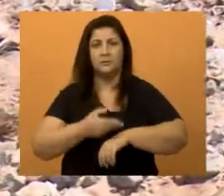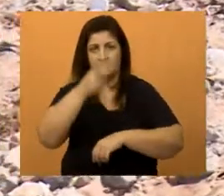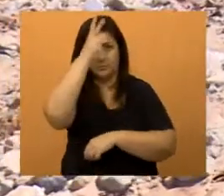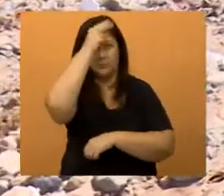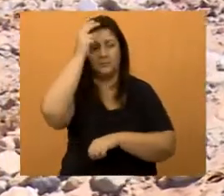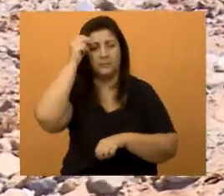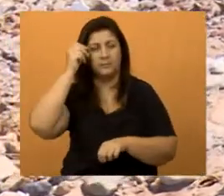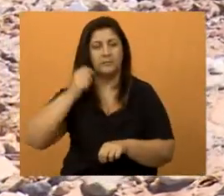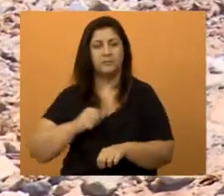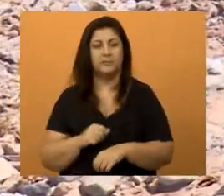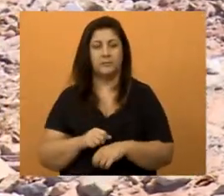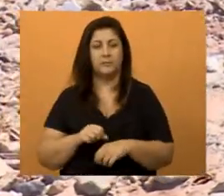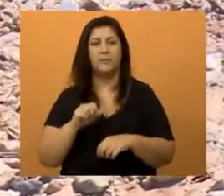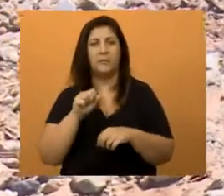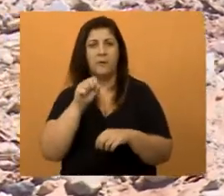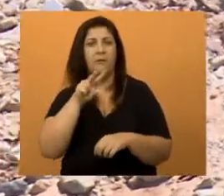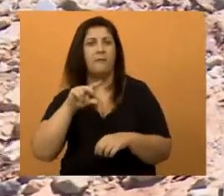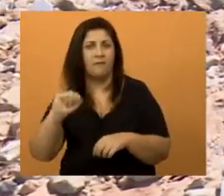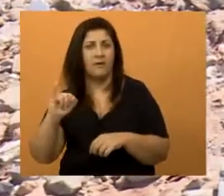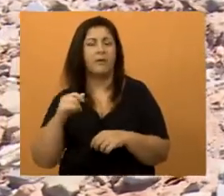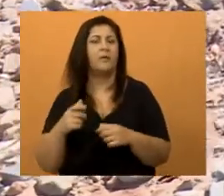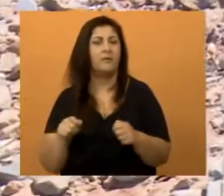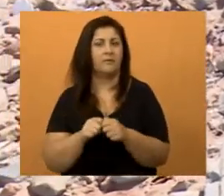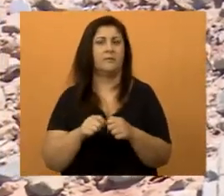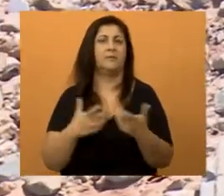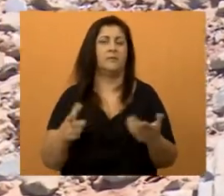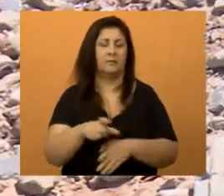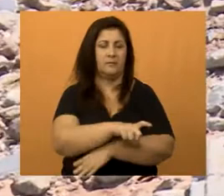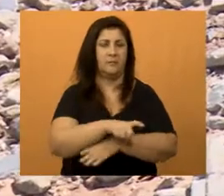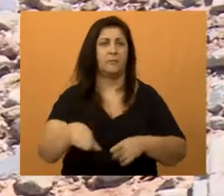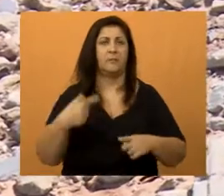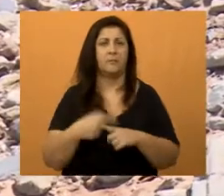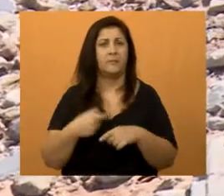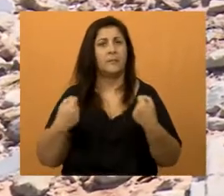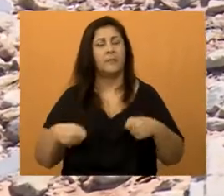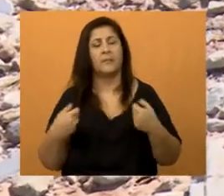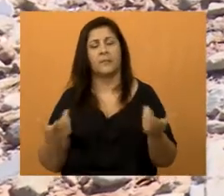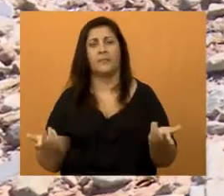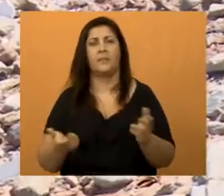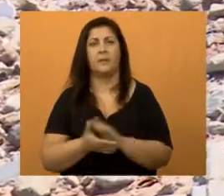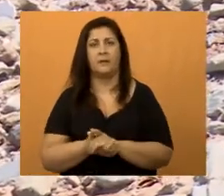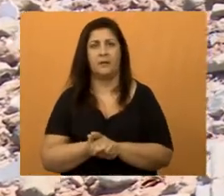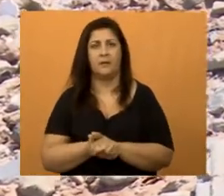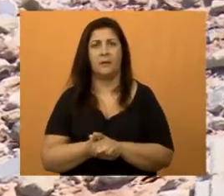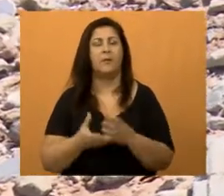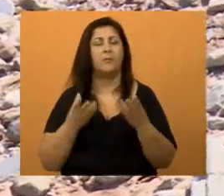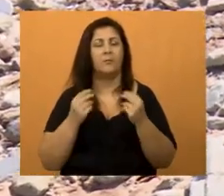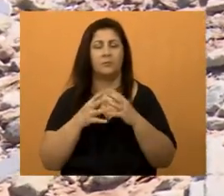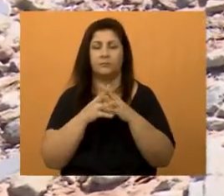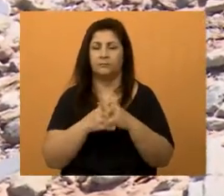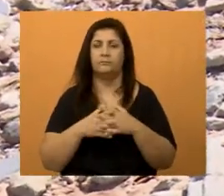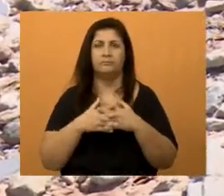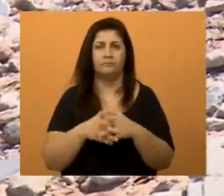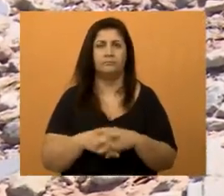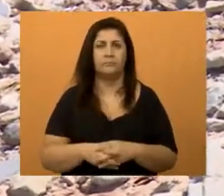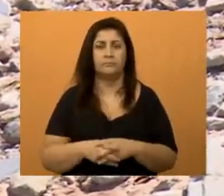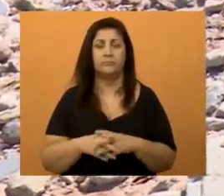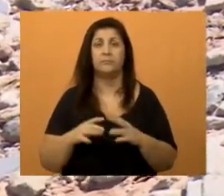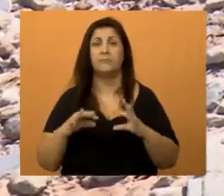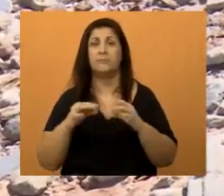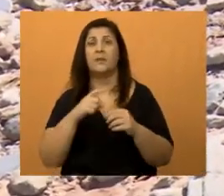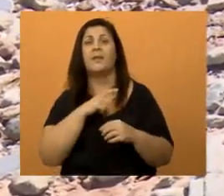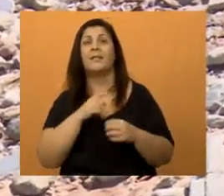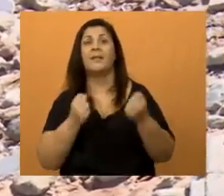fazer essa rua aí, porque vocês merecem. É uma rua muito precária a situação aqui do Jardim Paraíso. Todos têm